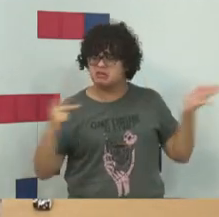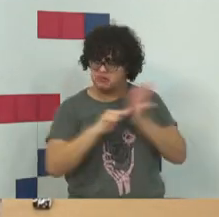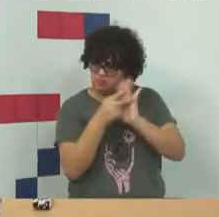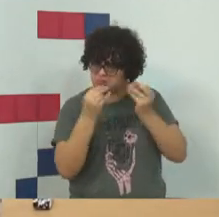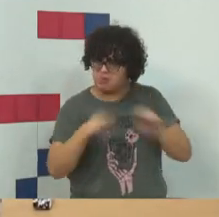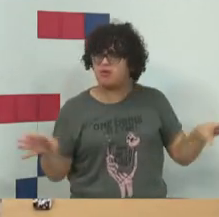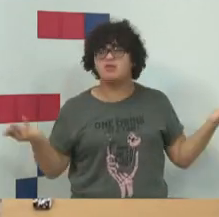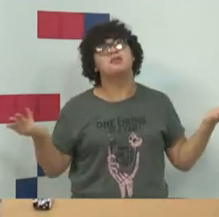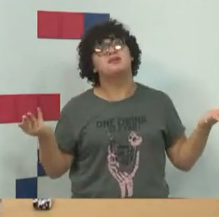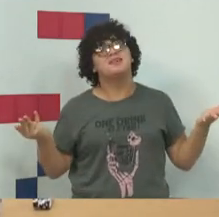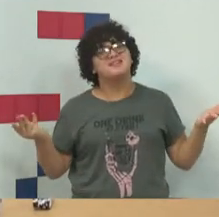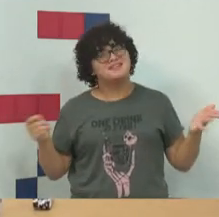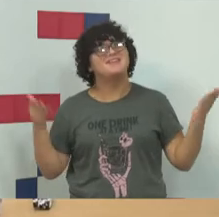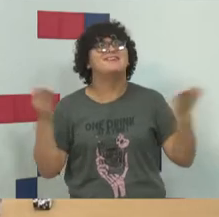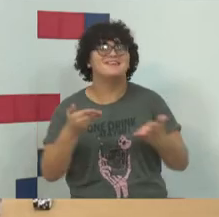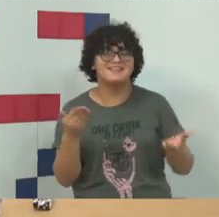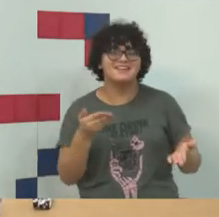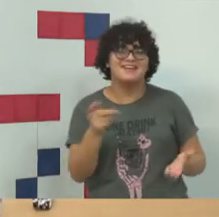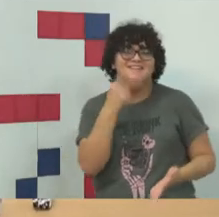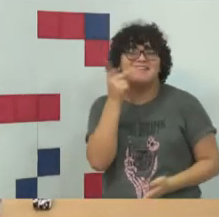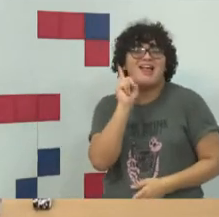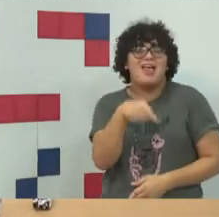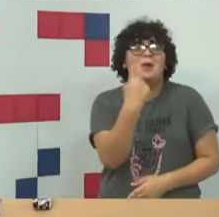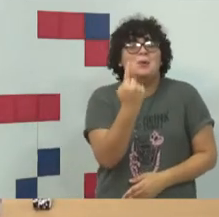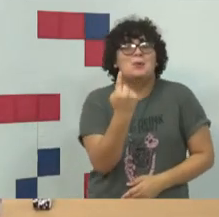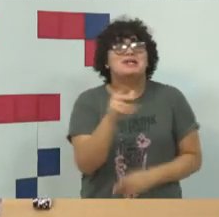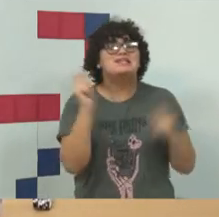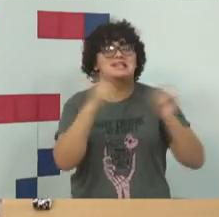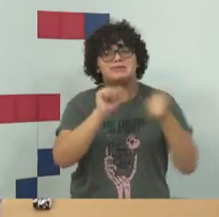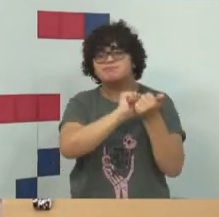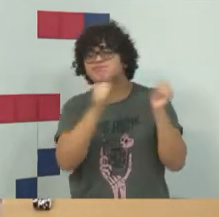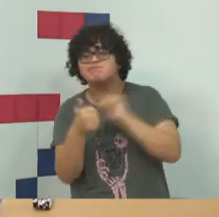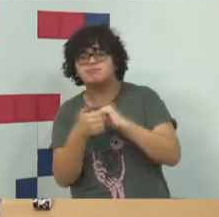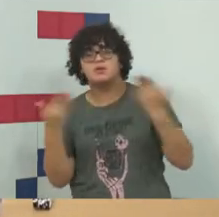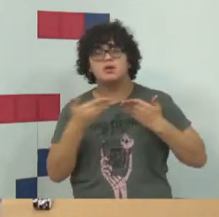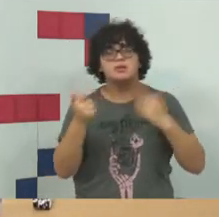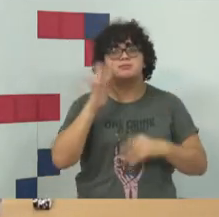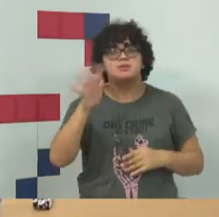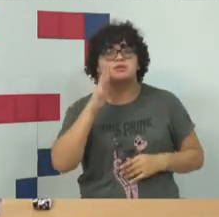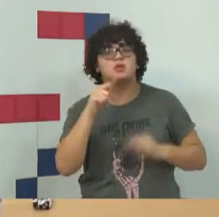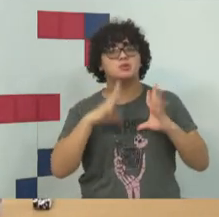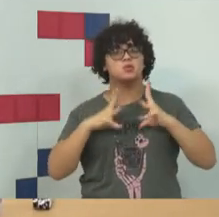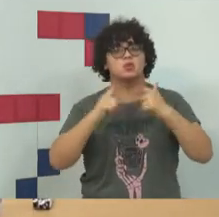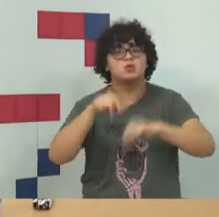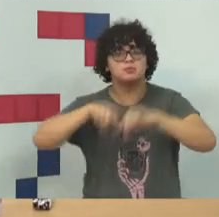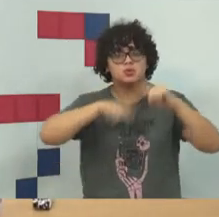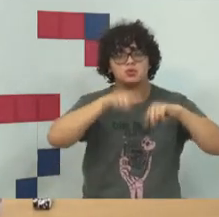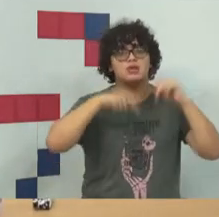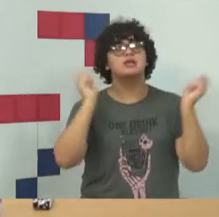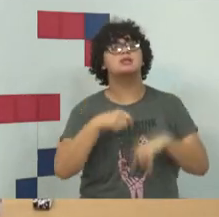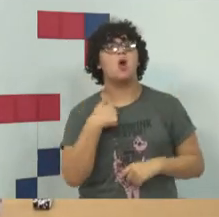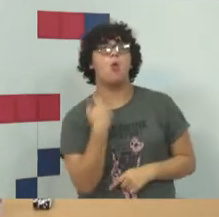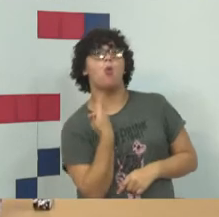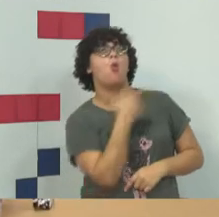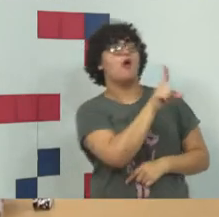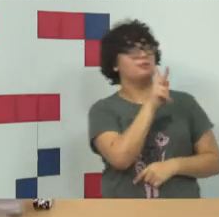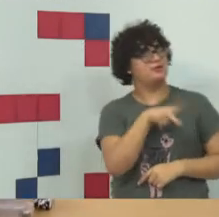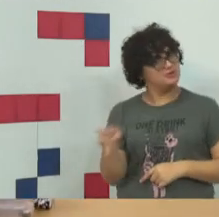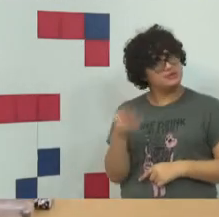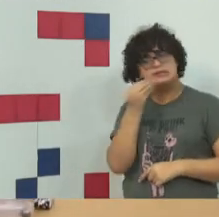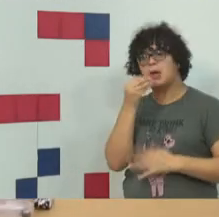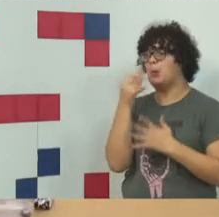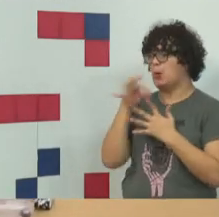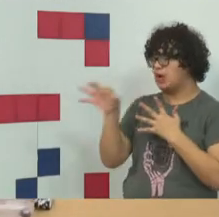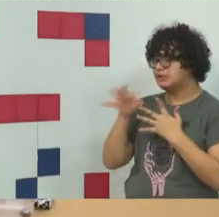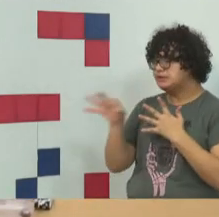Então, um falou a importância de você se adequar na lógica dos dispositivos, o outro falou da importância de você corrigir